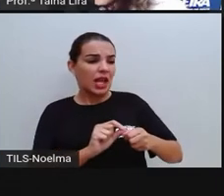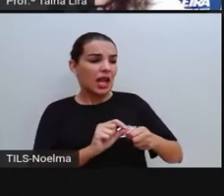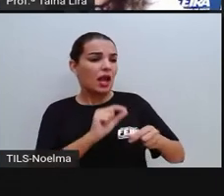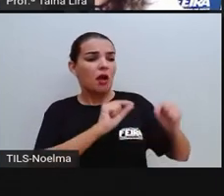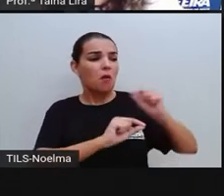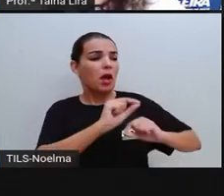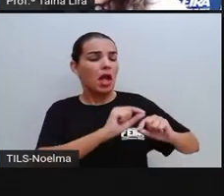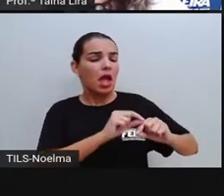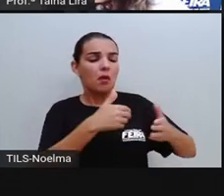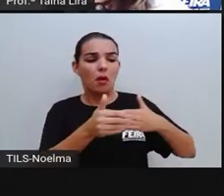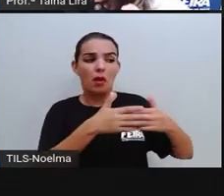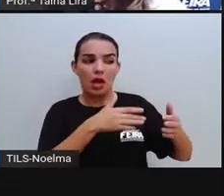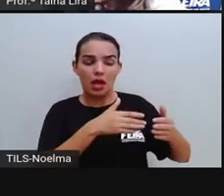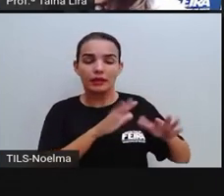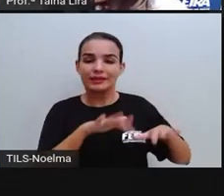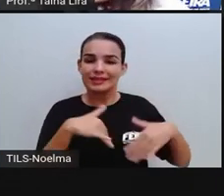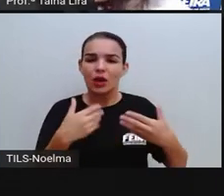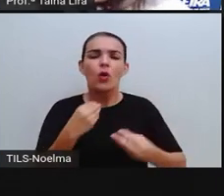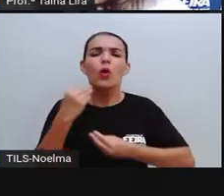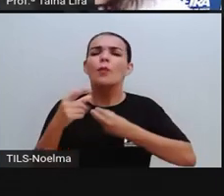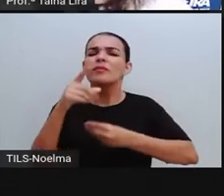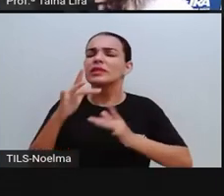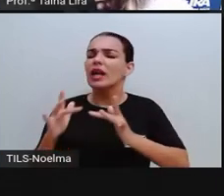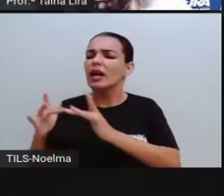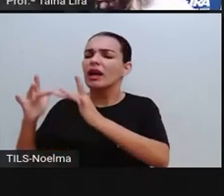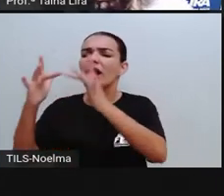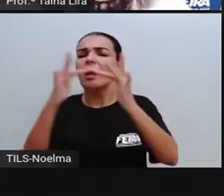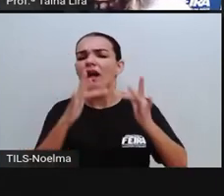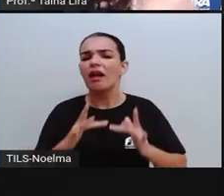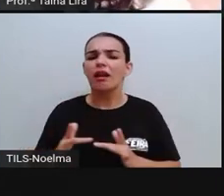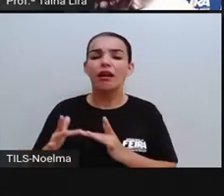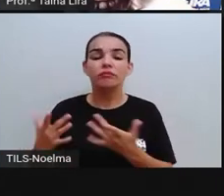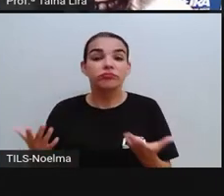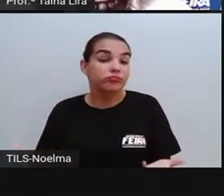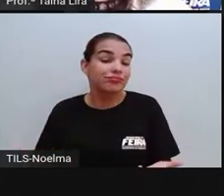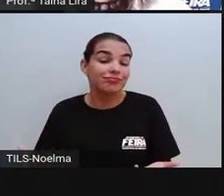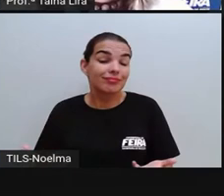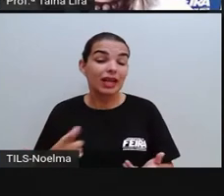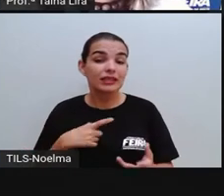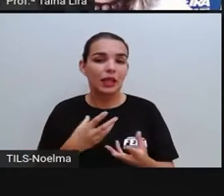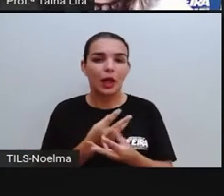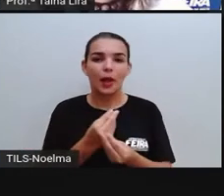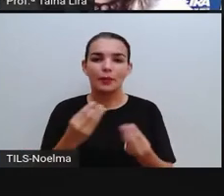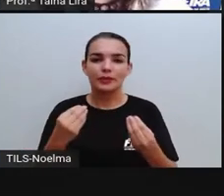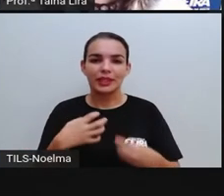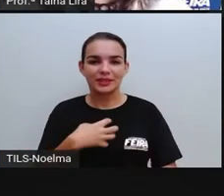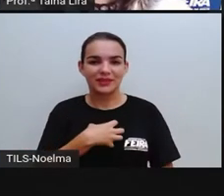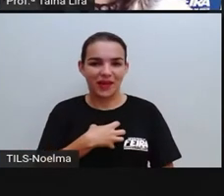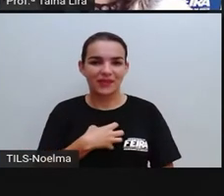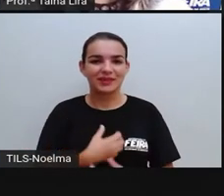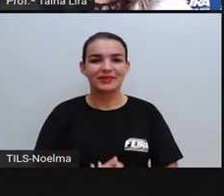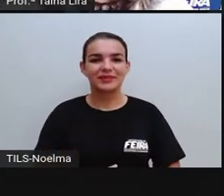relacionava com as pessoas? então essa é uma das maneiras aí de fazer essa investigação, tá?